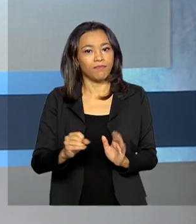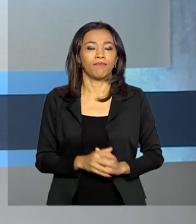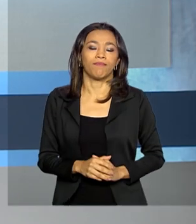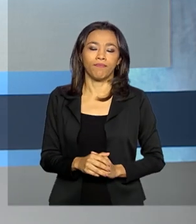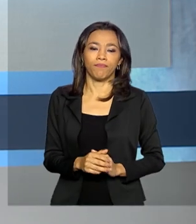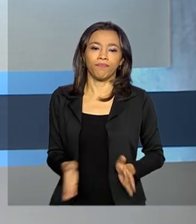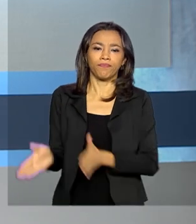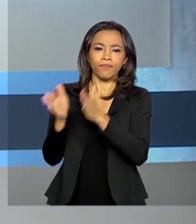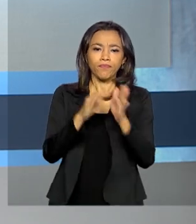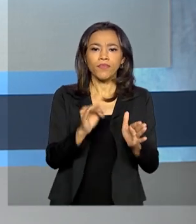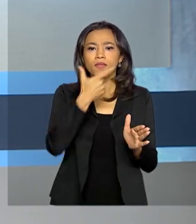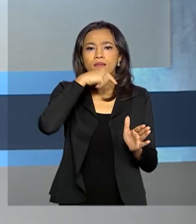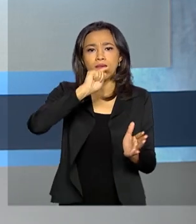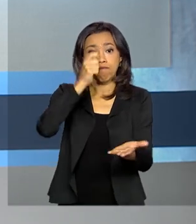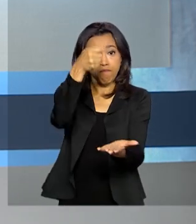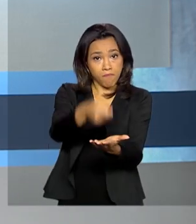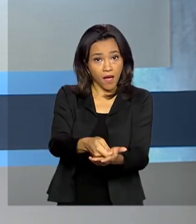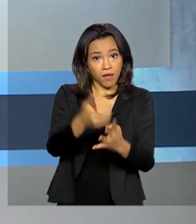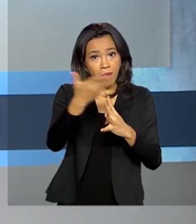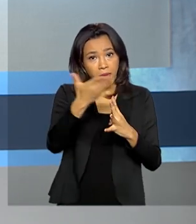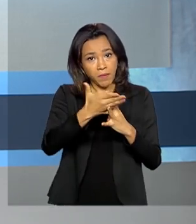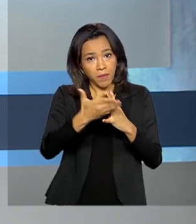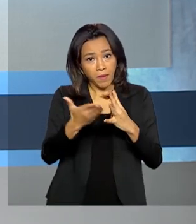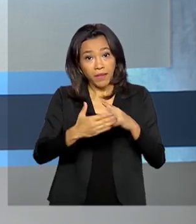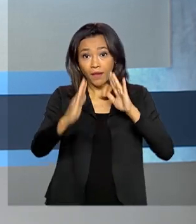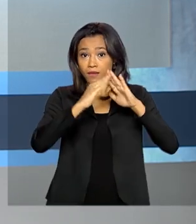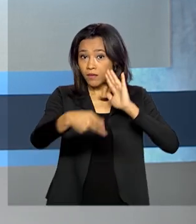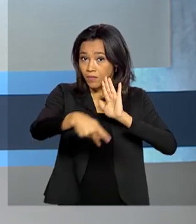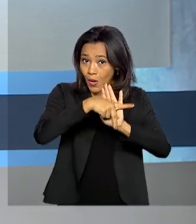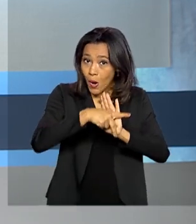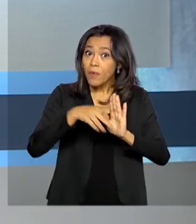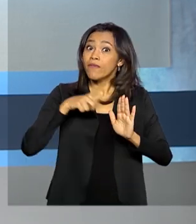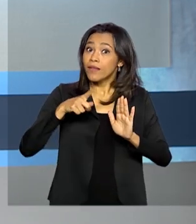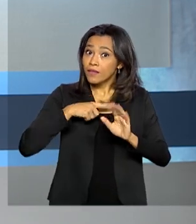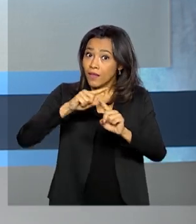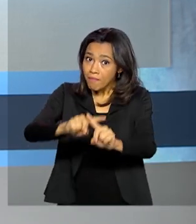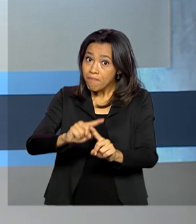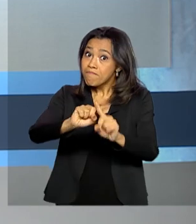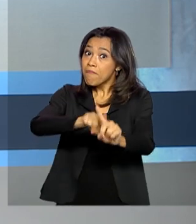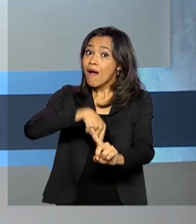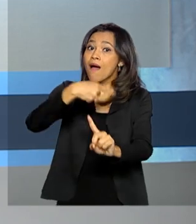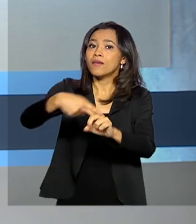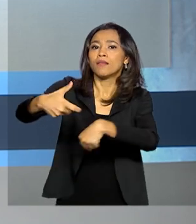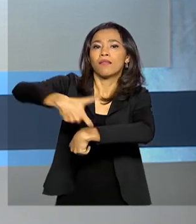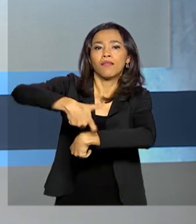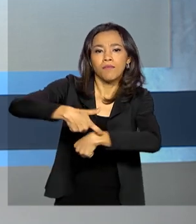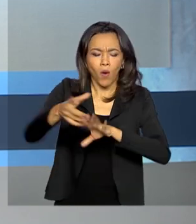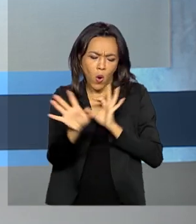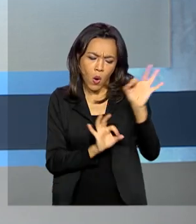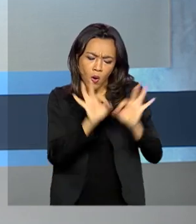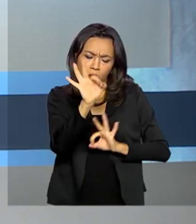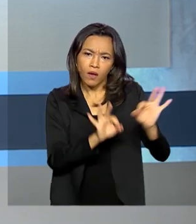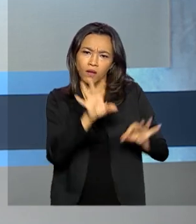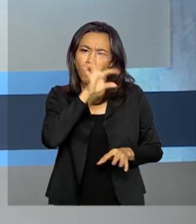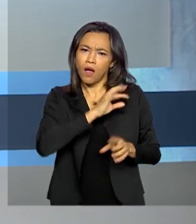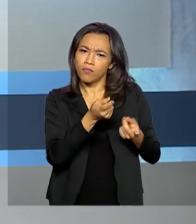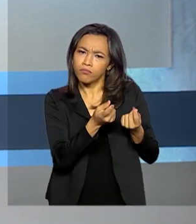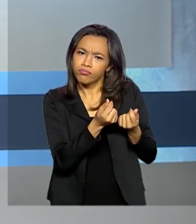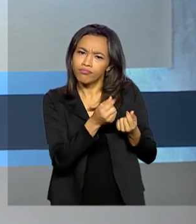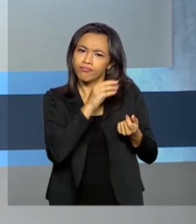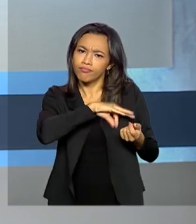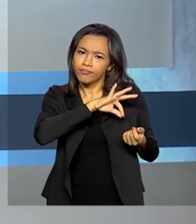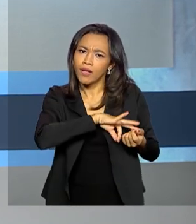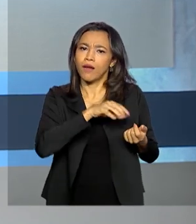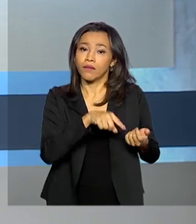E quem paga a prestação da casa própria vai ter mais prazo para organizar o orçamento. É que a Caixa Econômica Federal